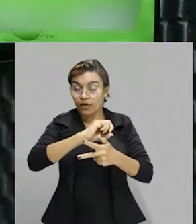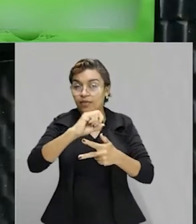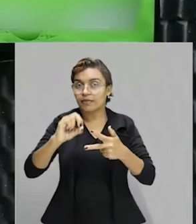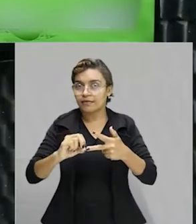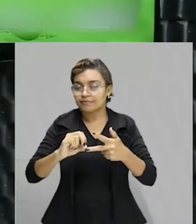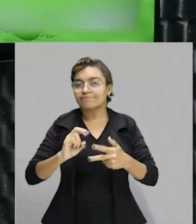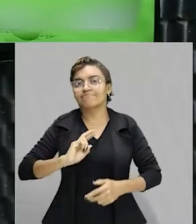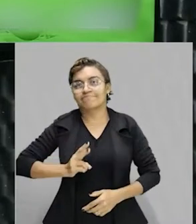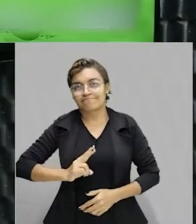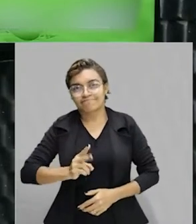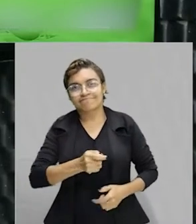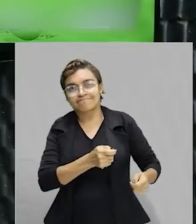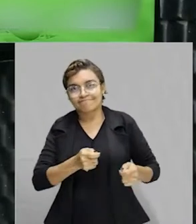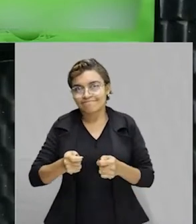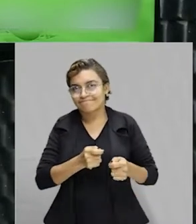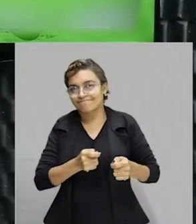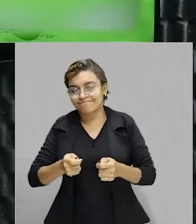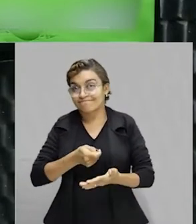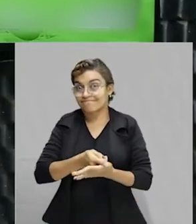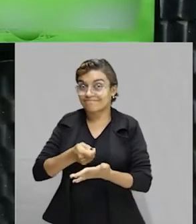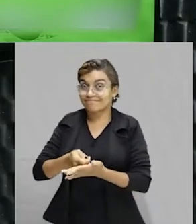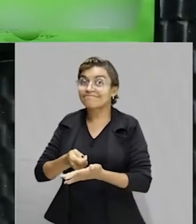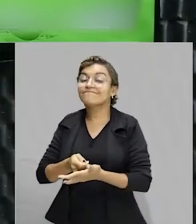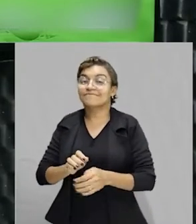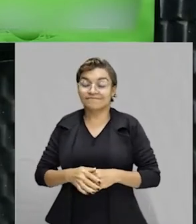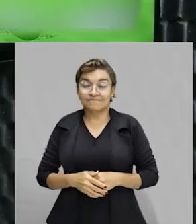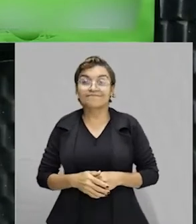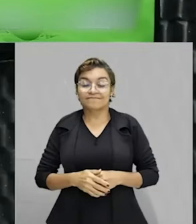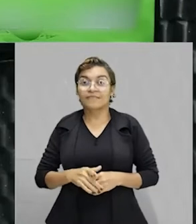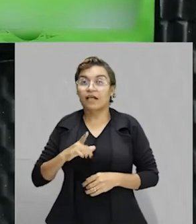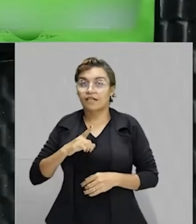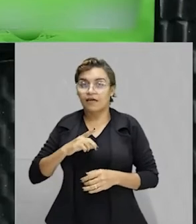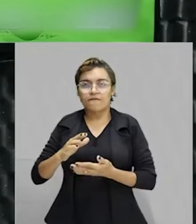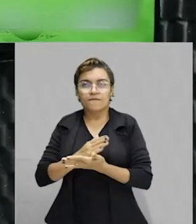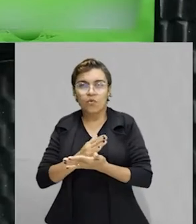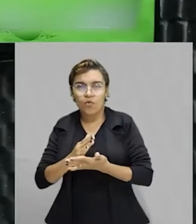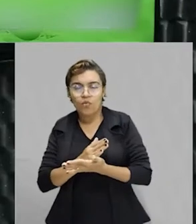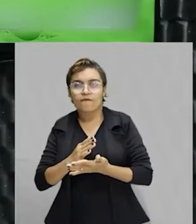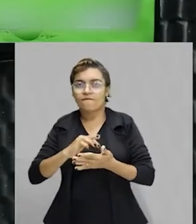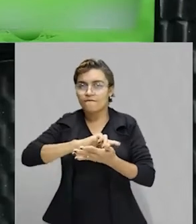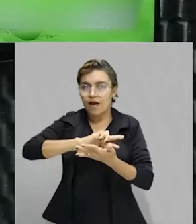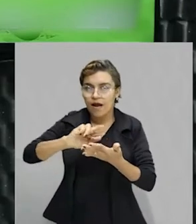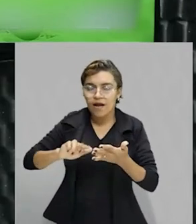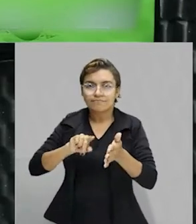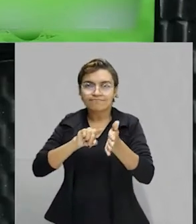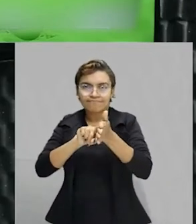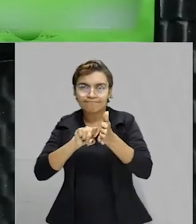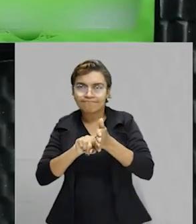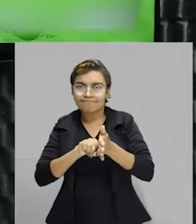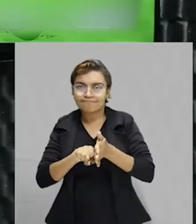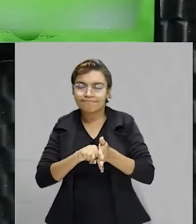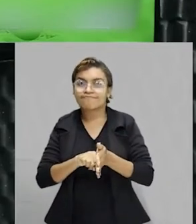sempre cobrando e tendo muitas questões nesse formato. gente sempre traz aqui questões